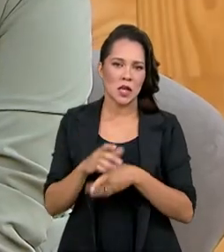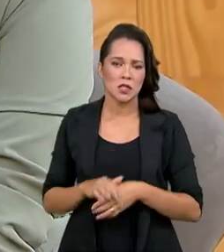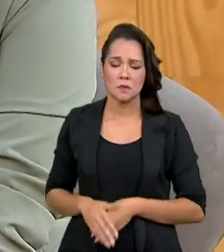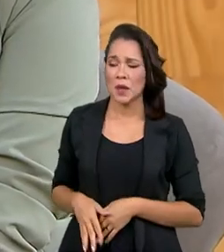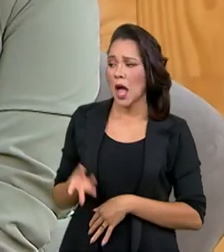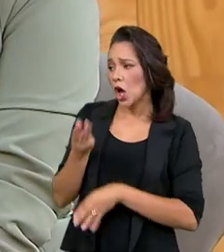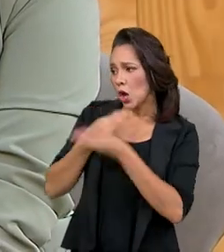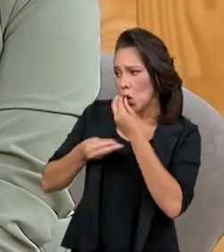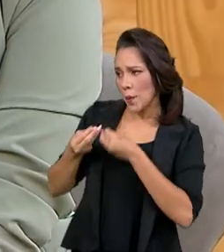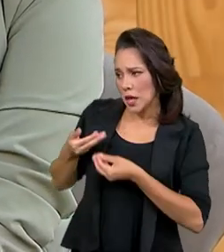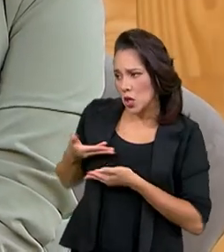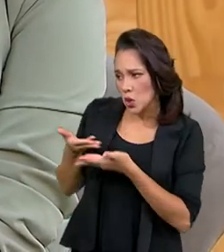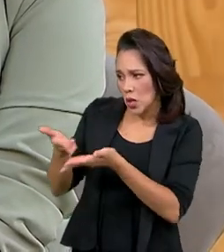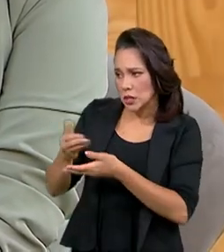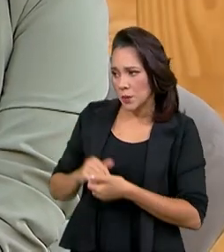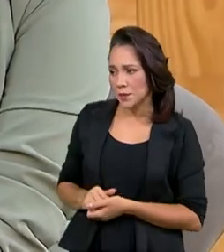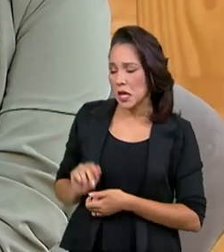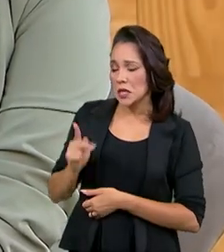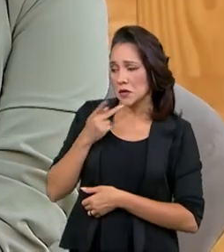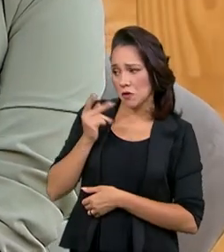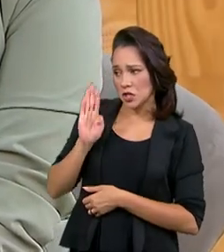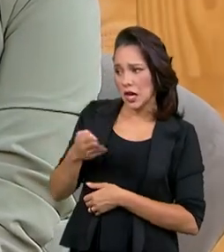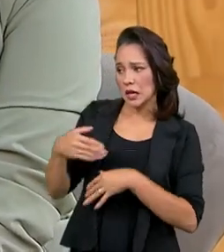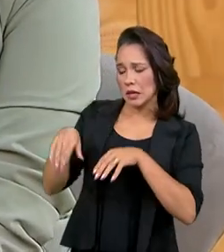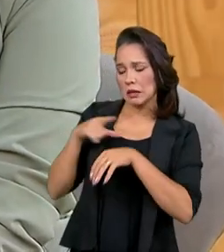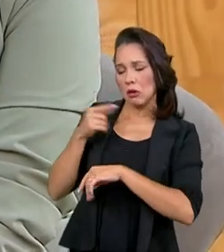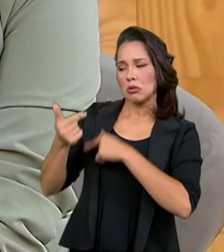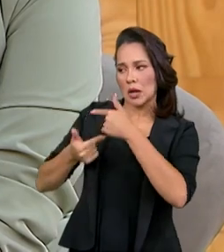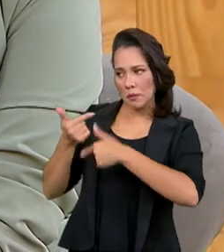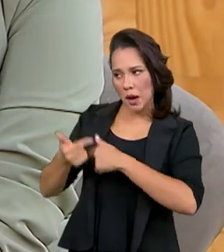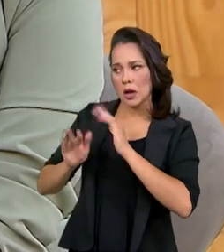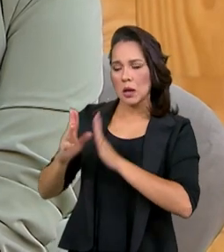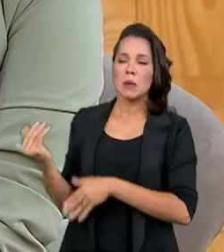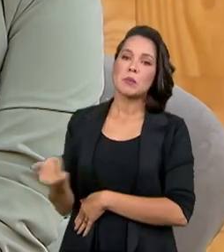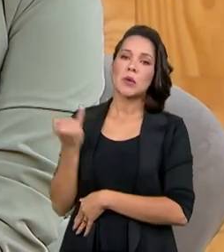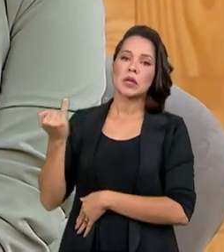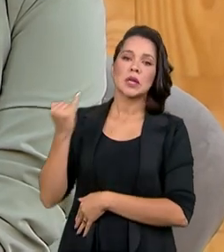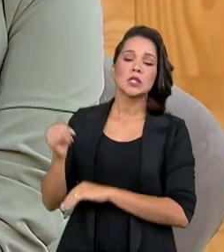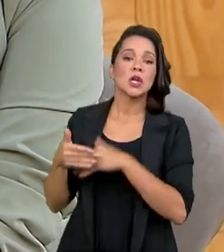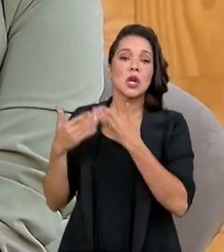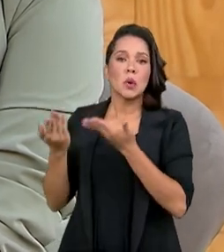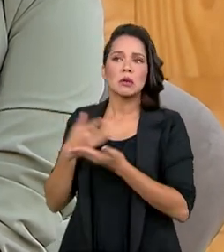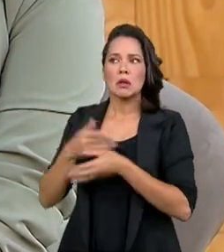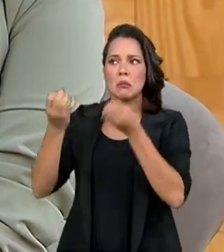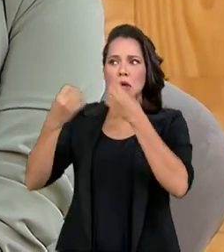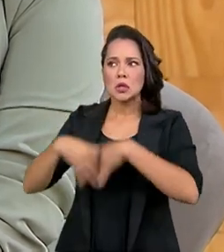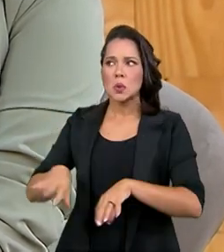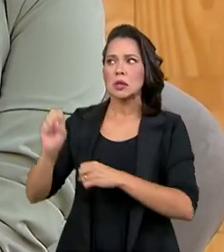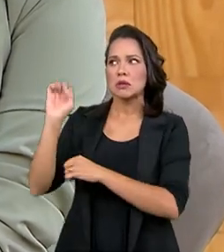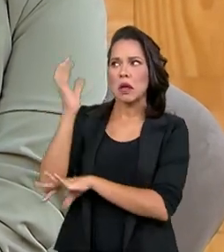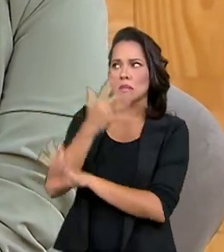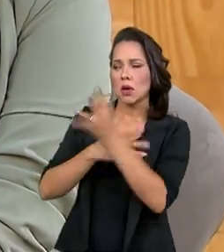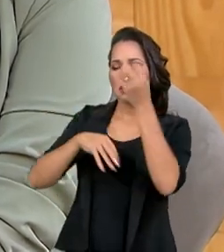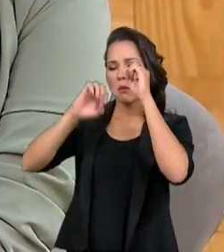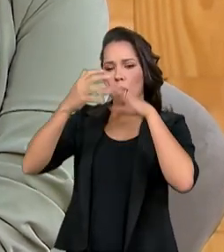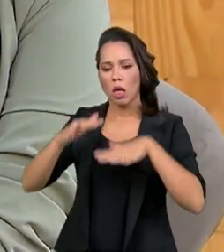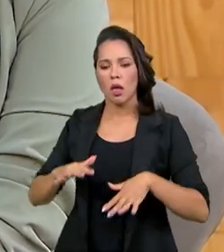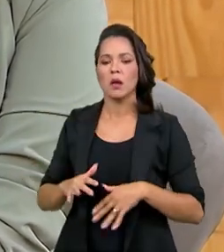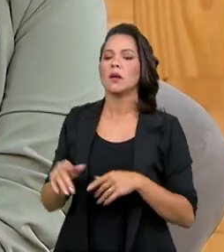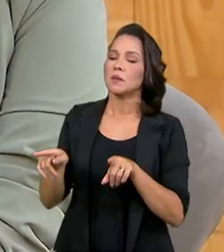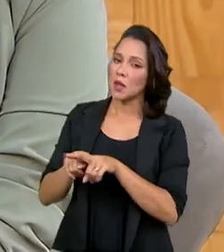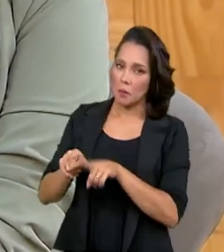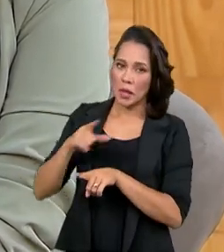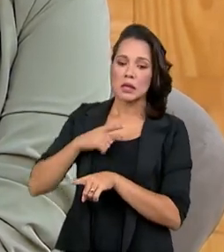doação de alimentos? A senhora mencionou que vocês têm uma atuação importante quando há desastres naturais, eu imagino que há